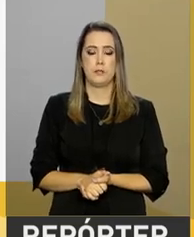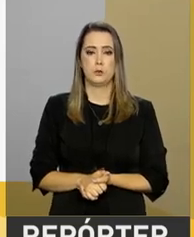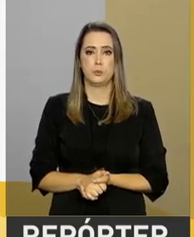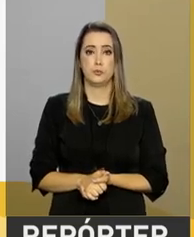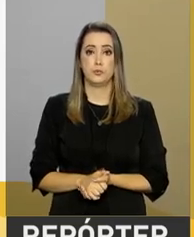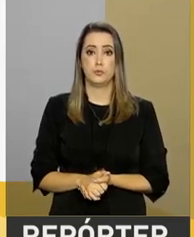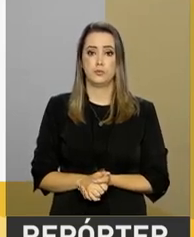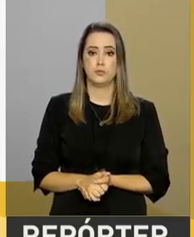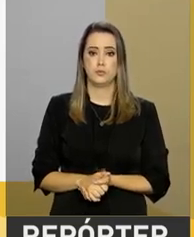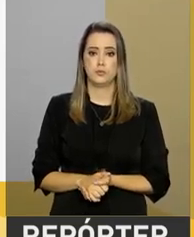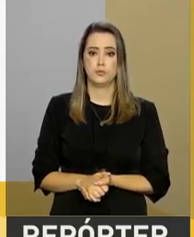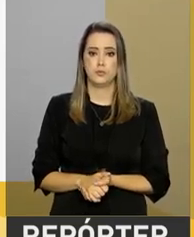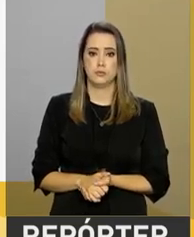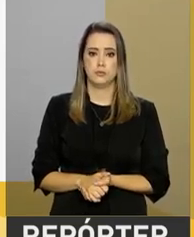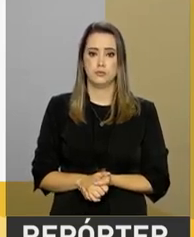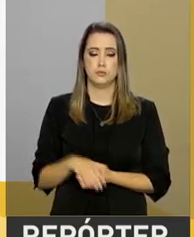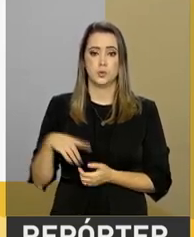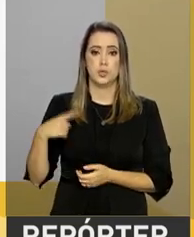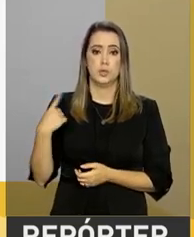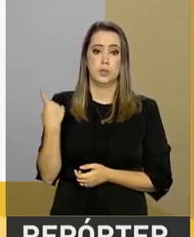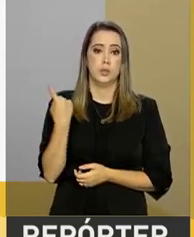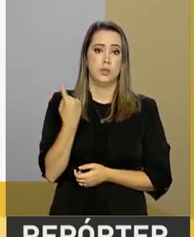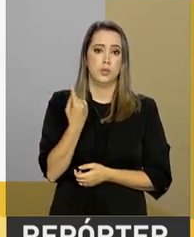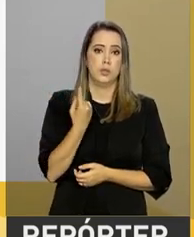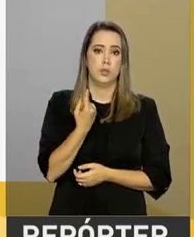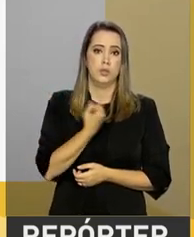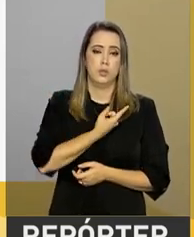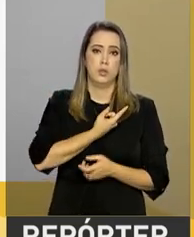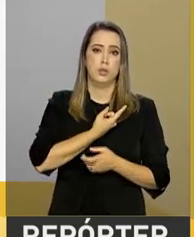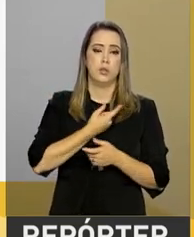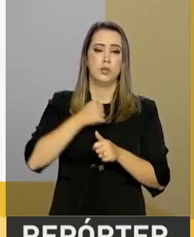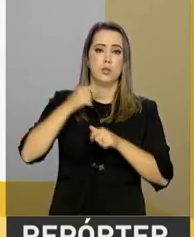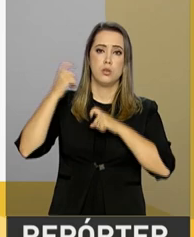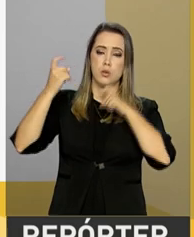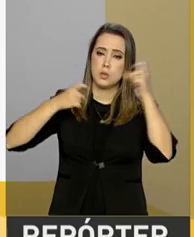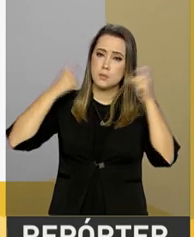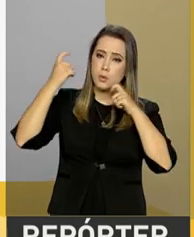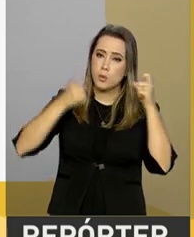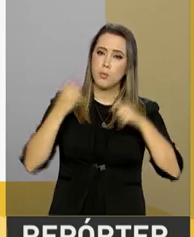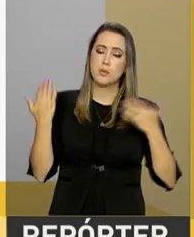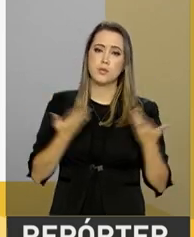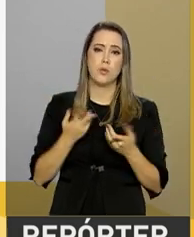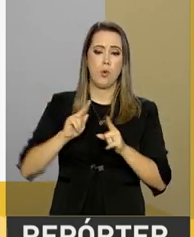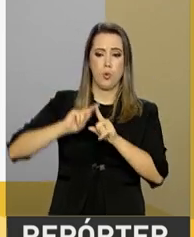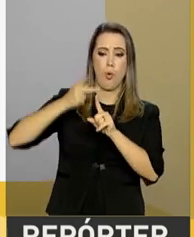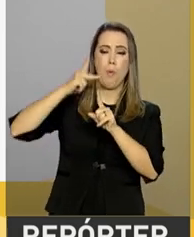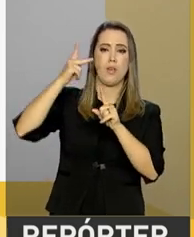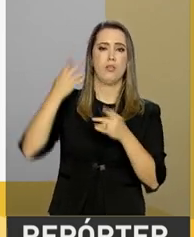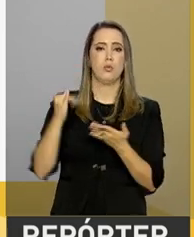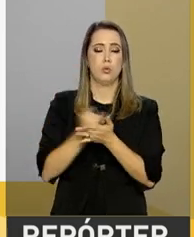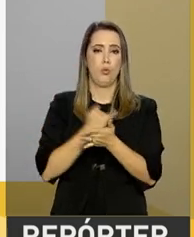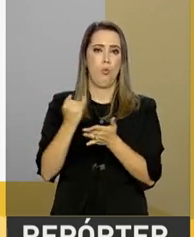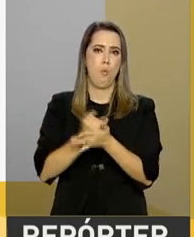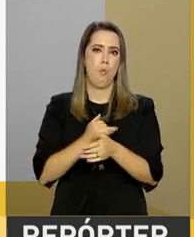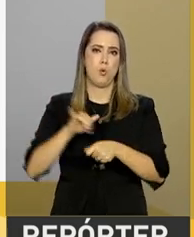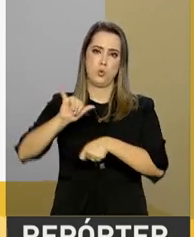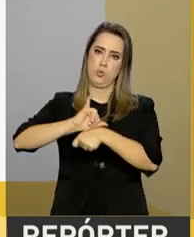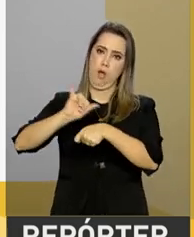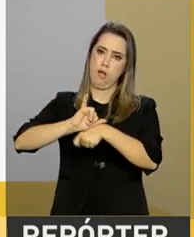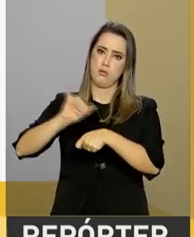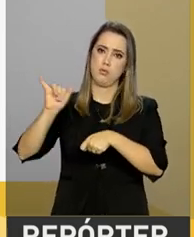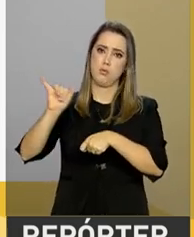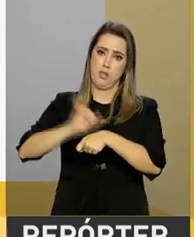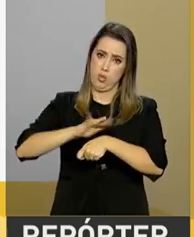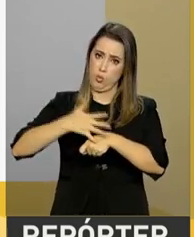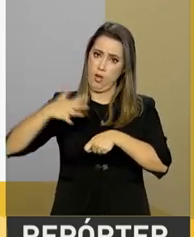Recebemos com grande preocupação o anúncio da decisão de sobretaxação do ácido alumínio. O setor